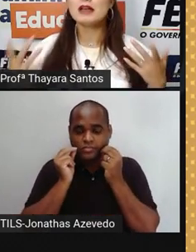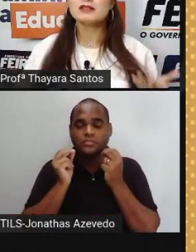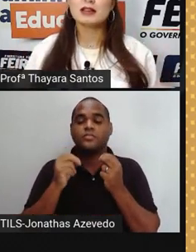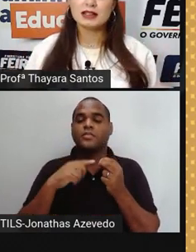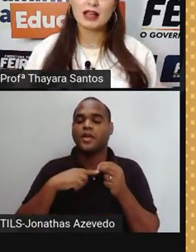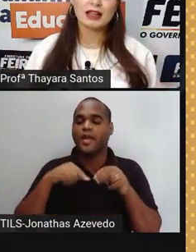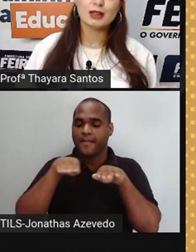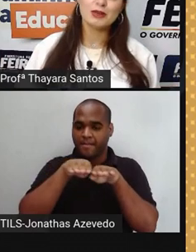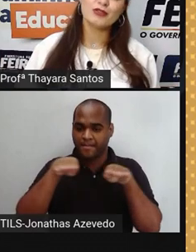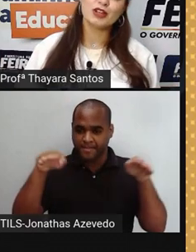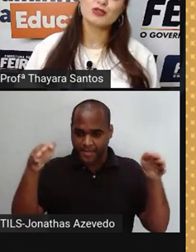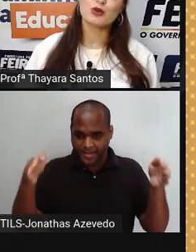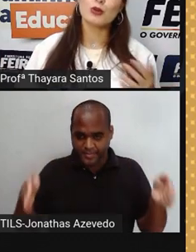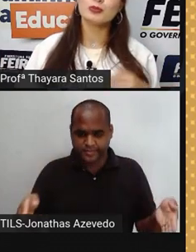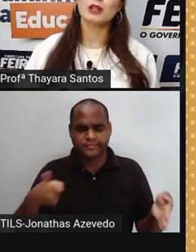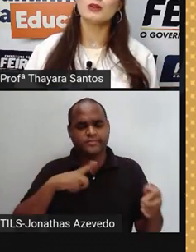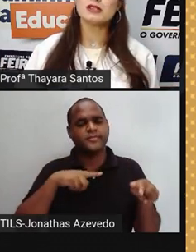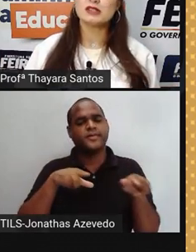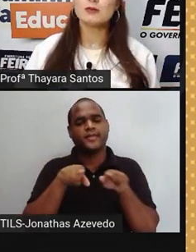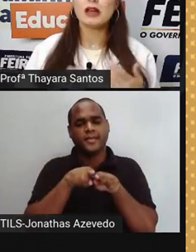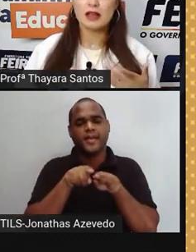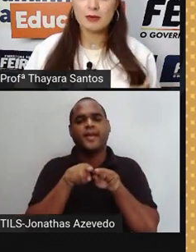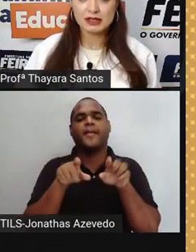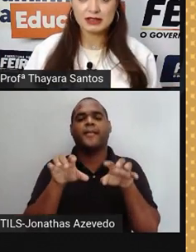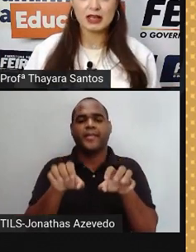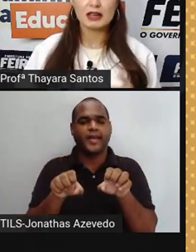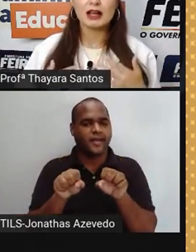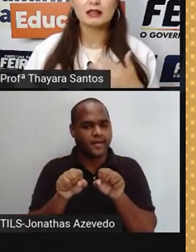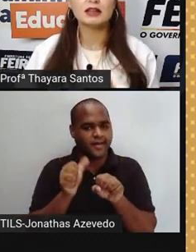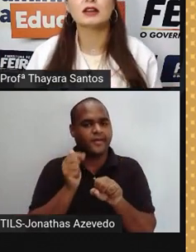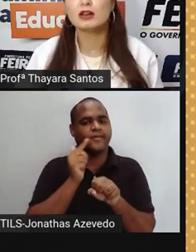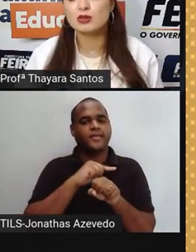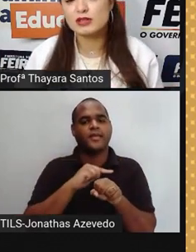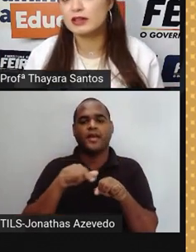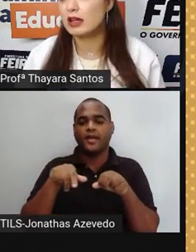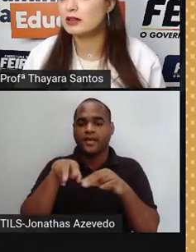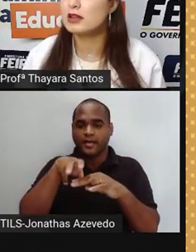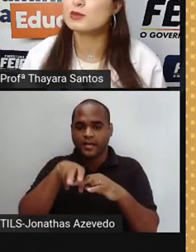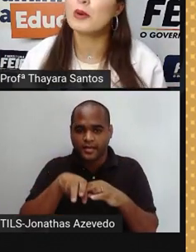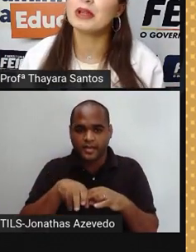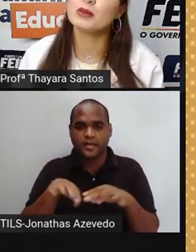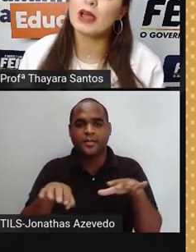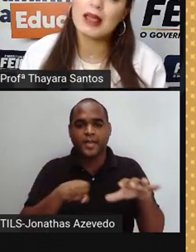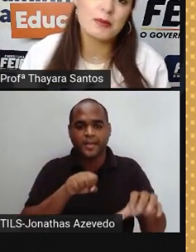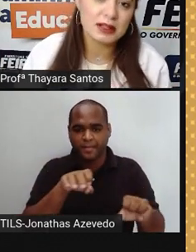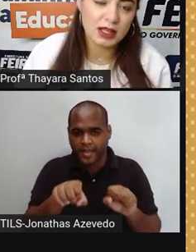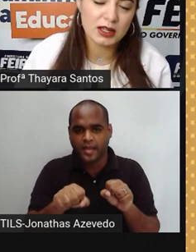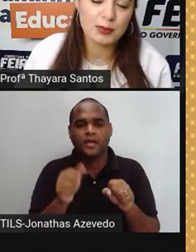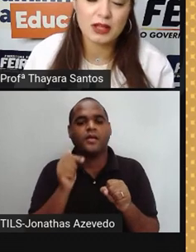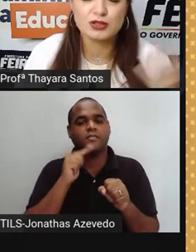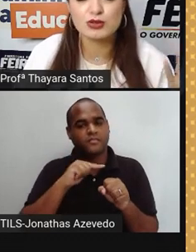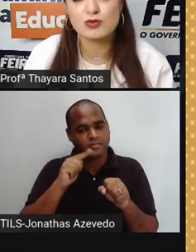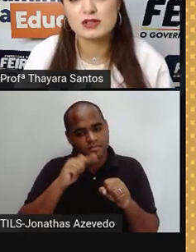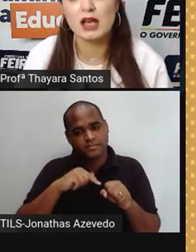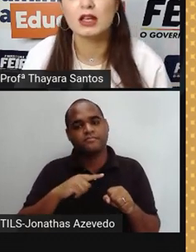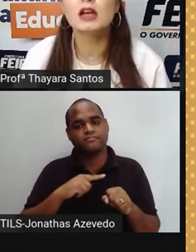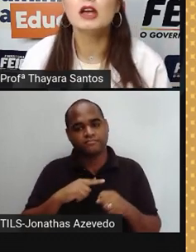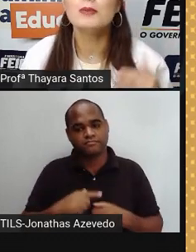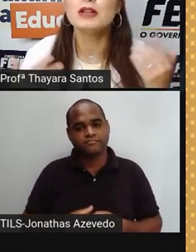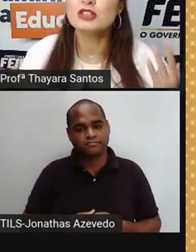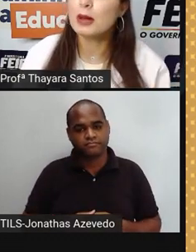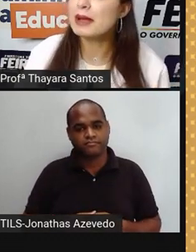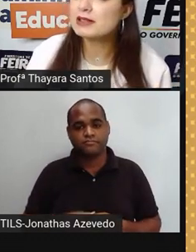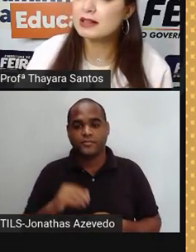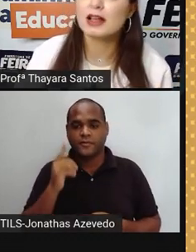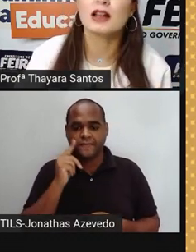a mesa que está aqui na minha frente com o computador em cima é matéria, a cadeira que eu estou sentada nesse momento é matéria, porque a gente consegue